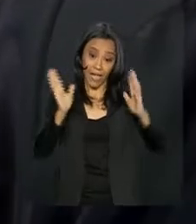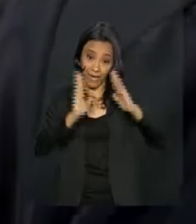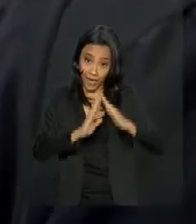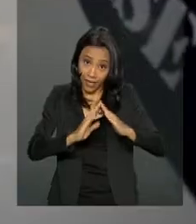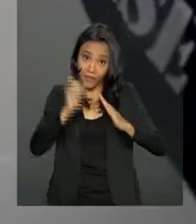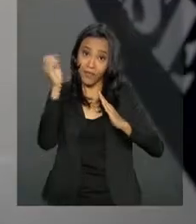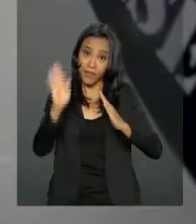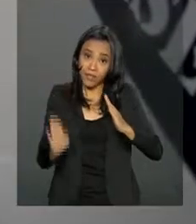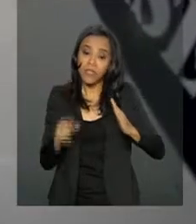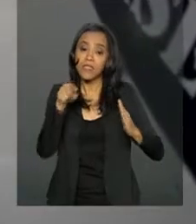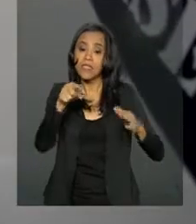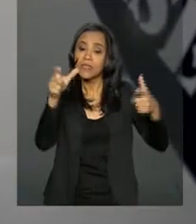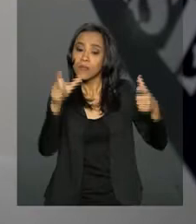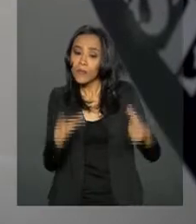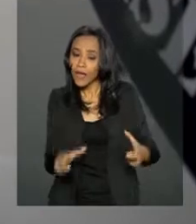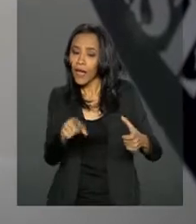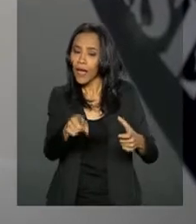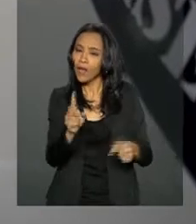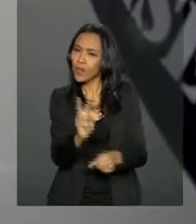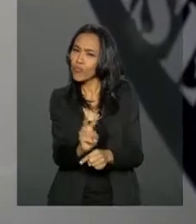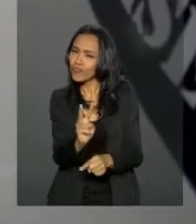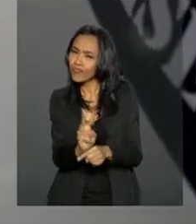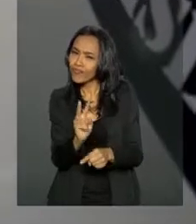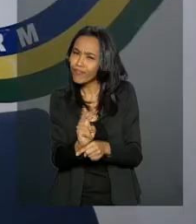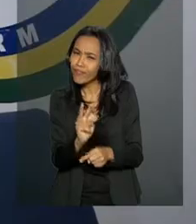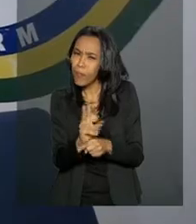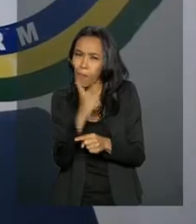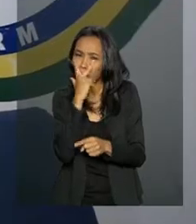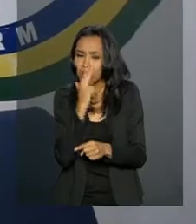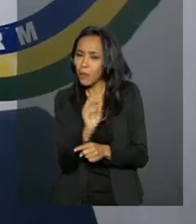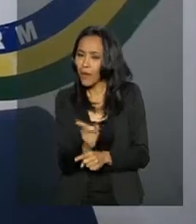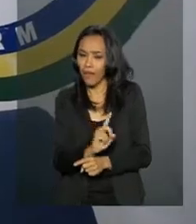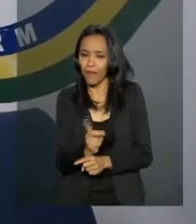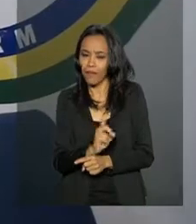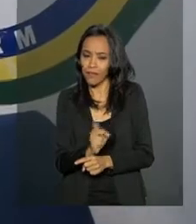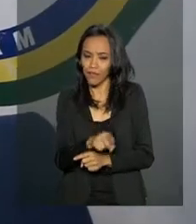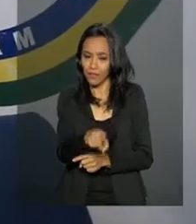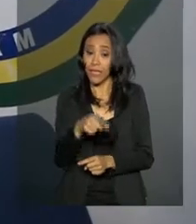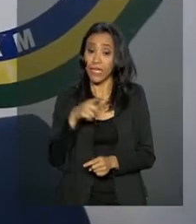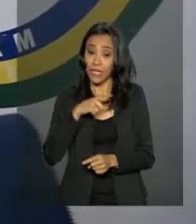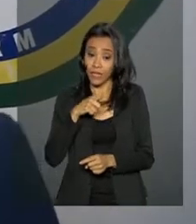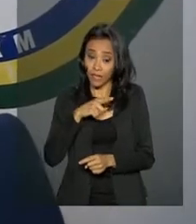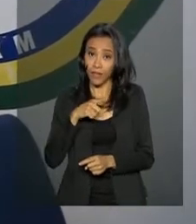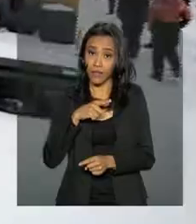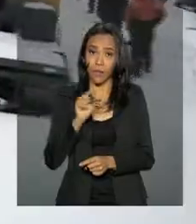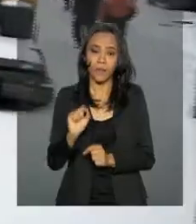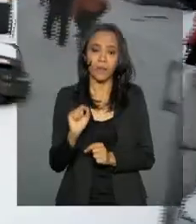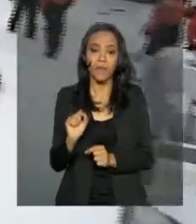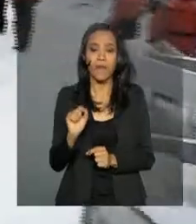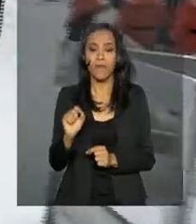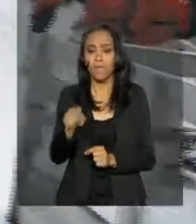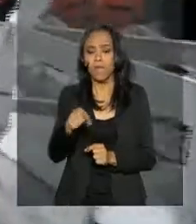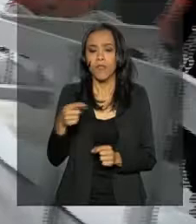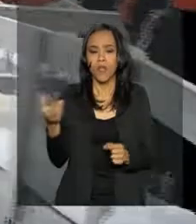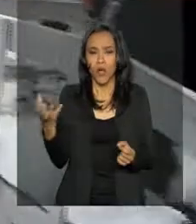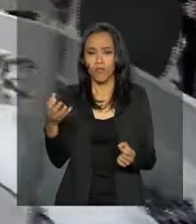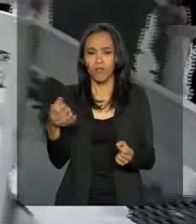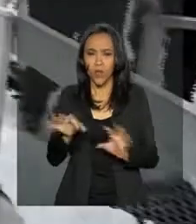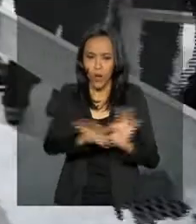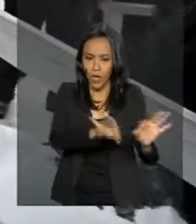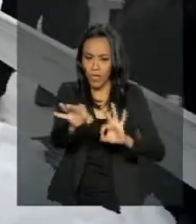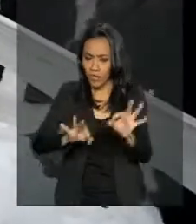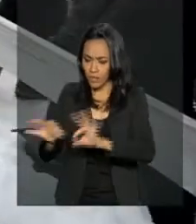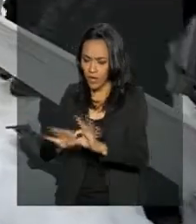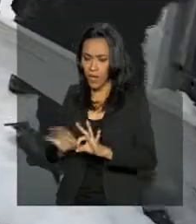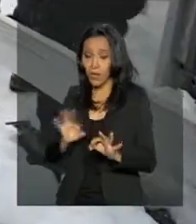Antártica atualmente é provisória, mas não parece. Os módulos antárticos emergenciais foram instalados depois do